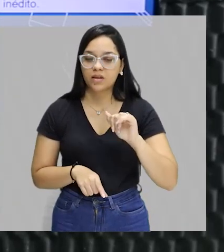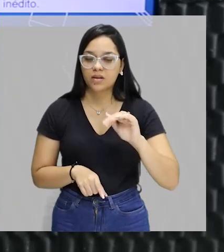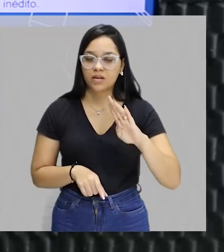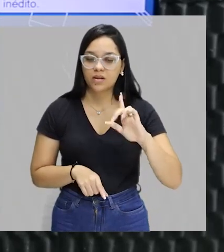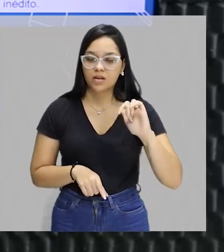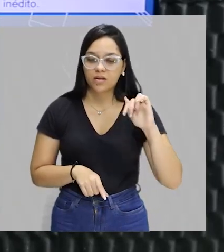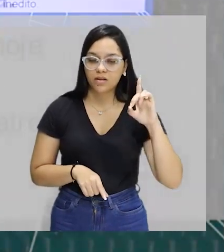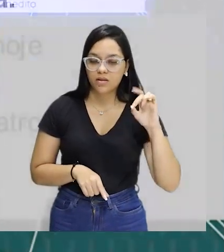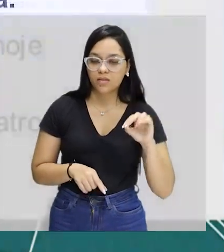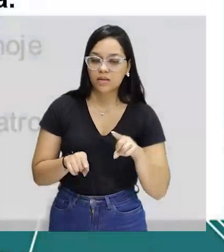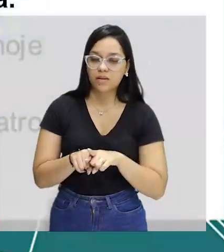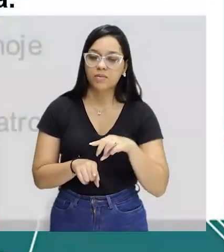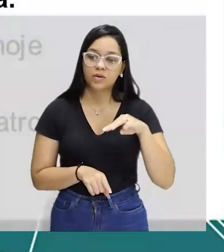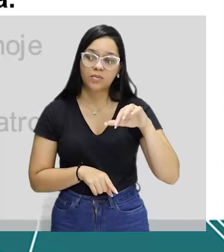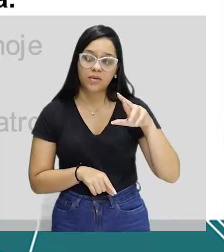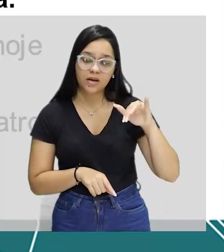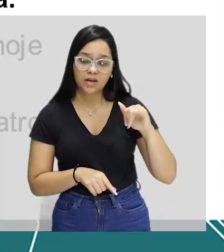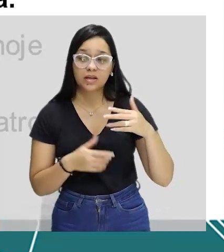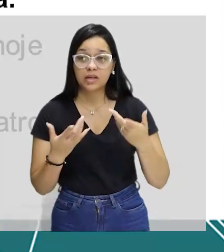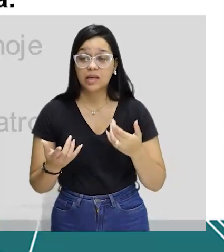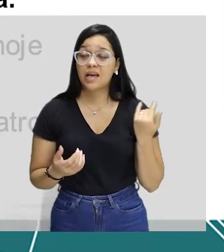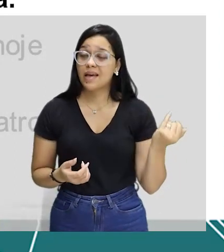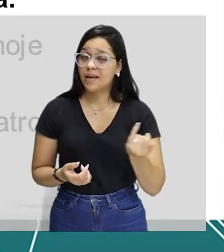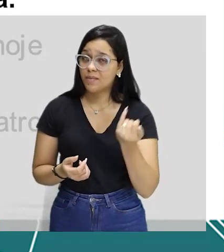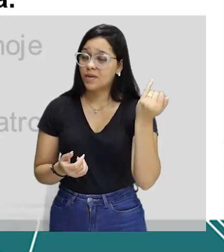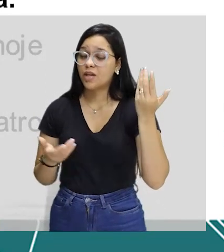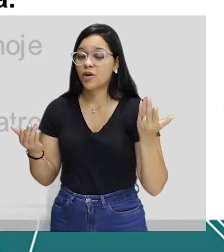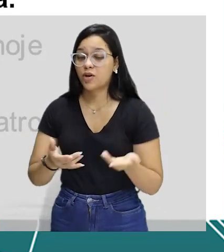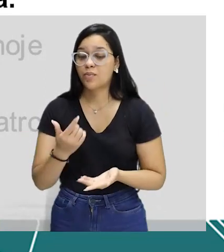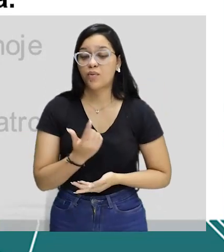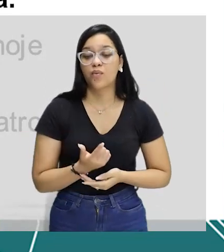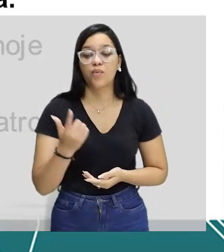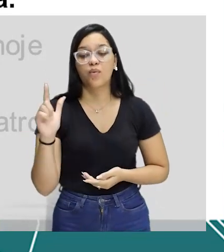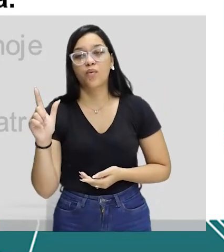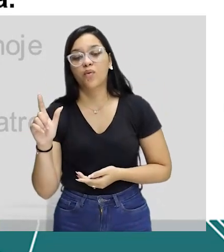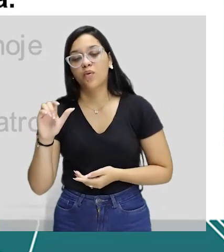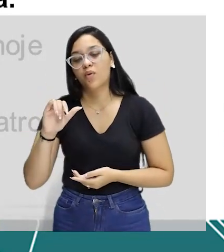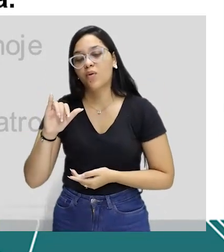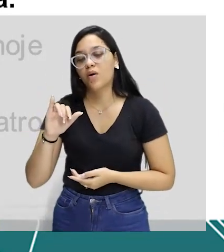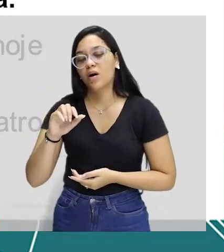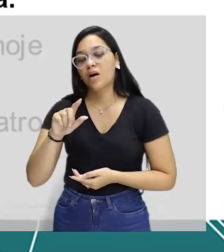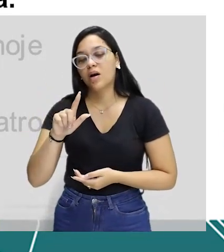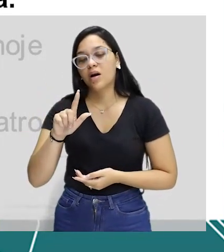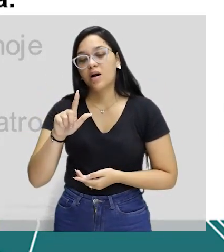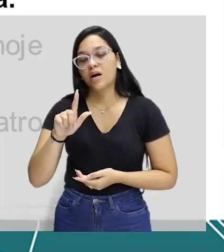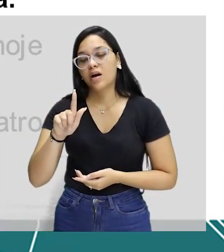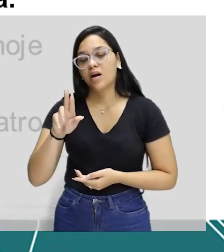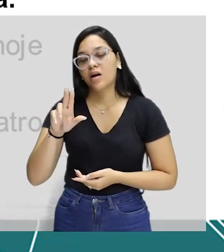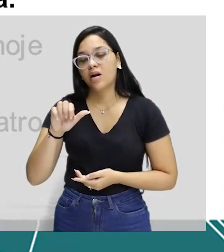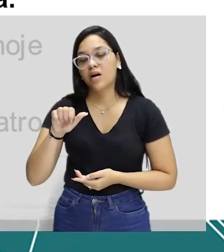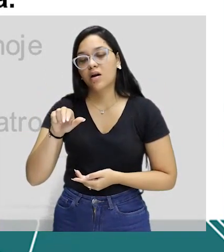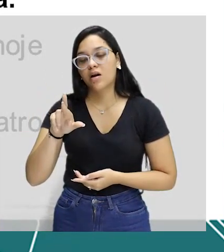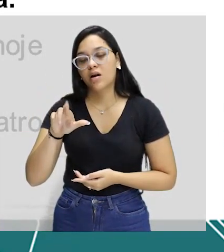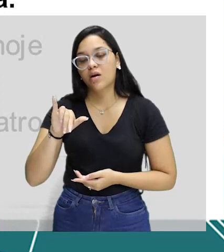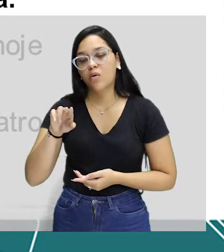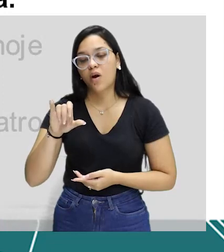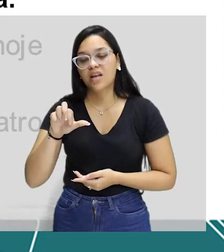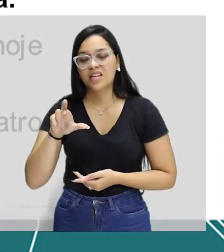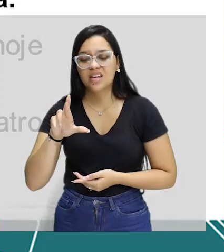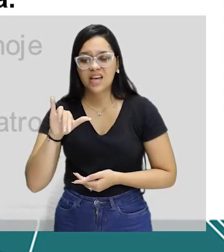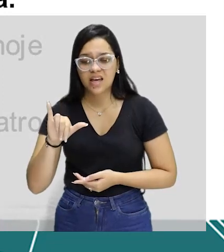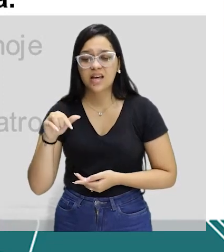E aí, gente sai de Maria Clara Machado, que é um nome importante, e passa para um ítalo brasileiro chamado Gian Francesco Guarnieri.